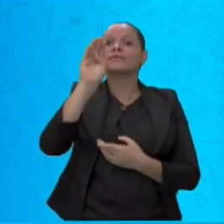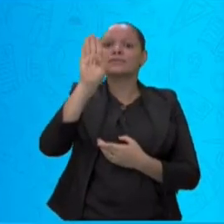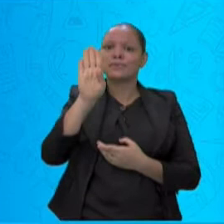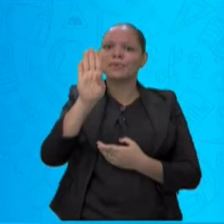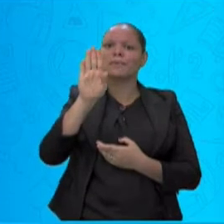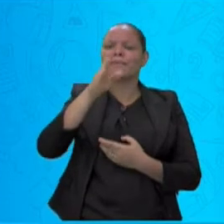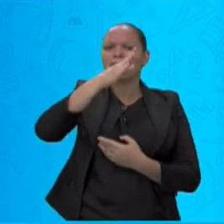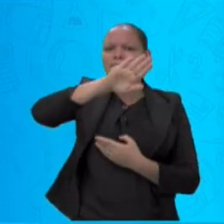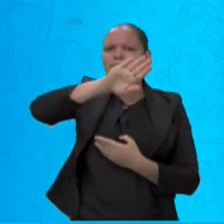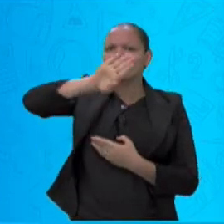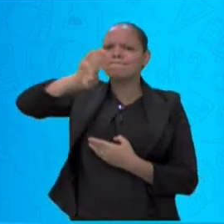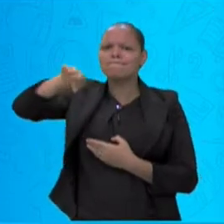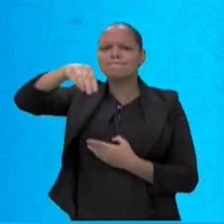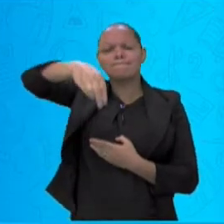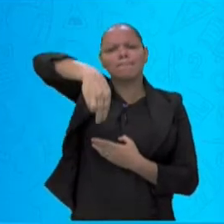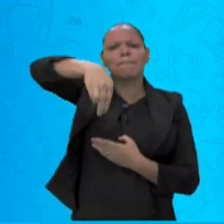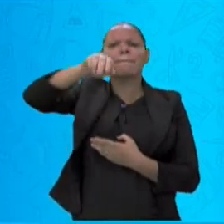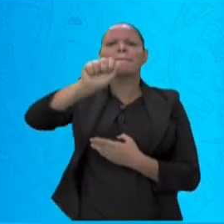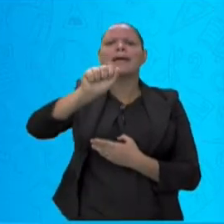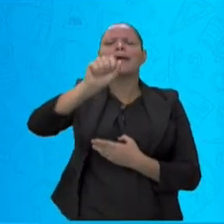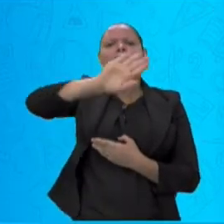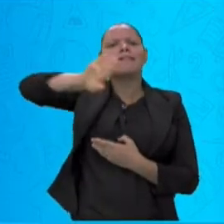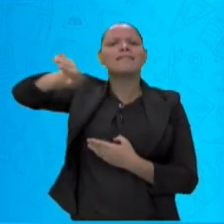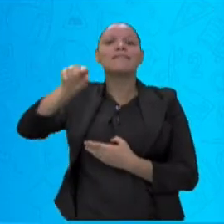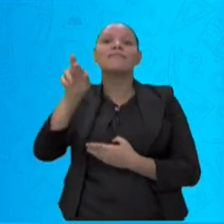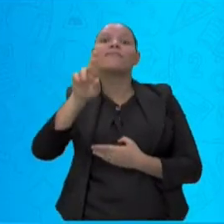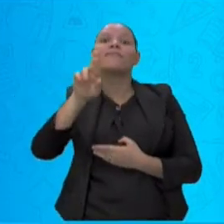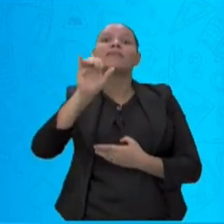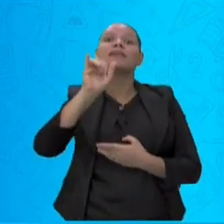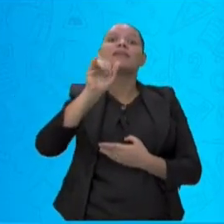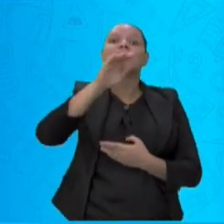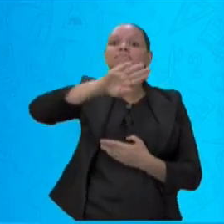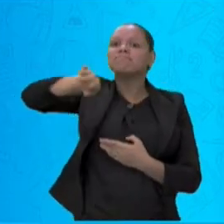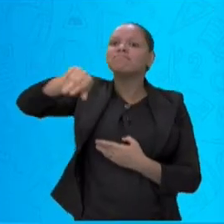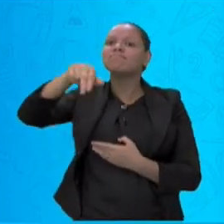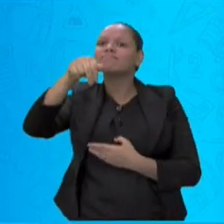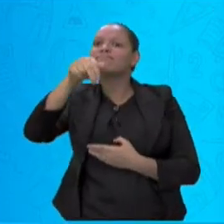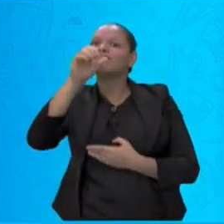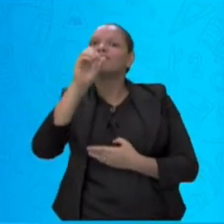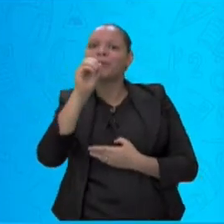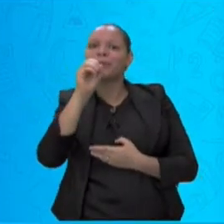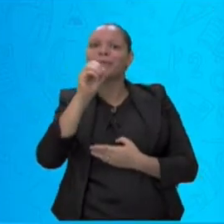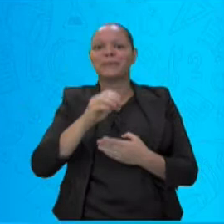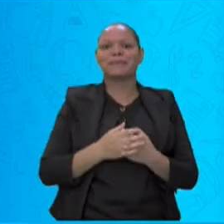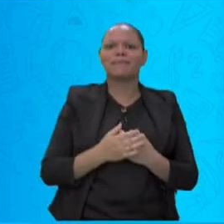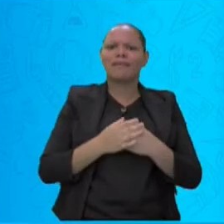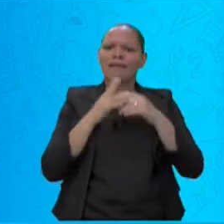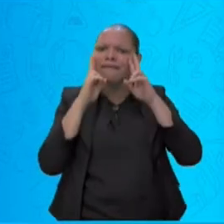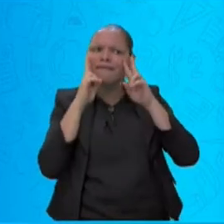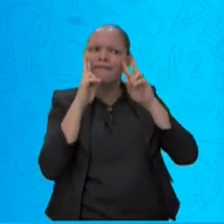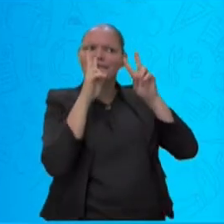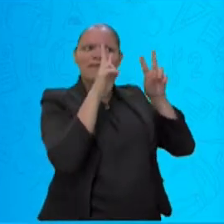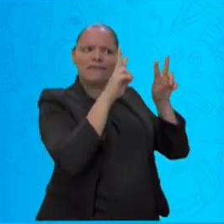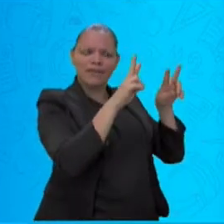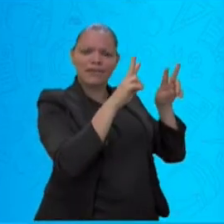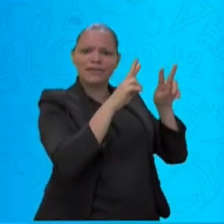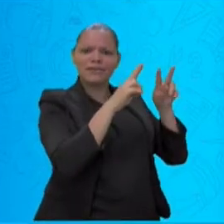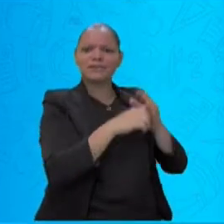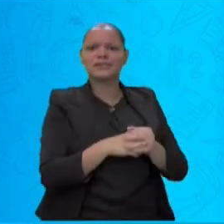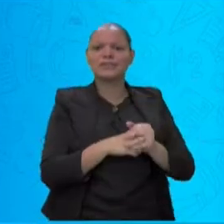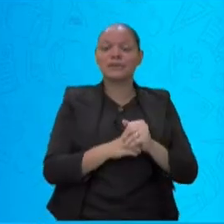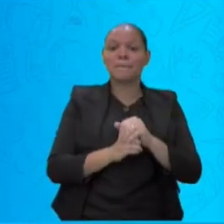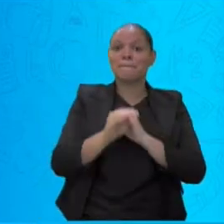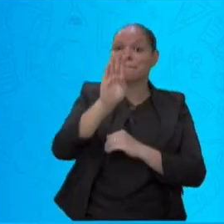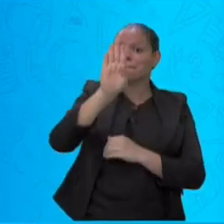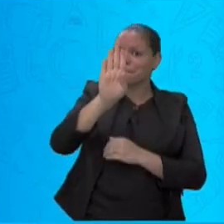Sub-mar-ri-no. Olha aqui para vocês verem. O B ficou